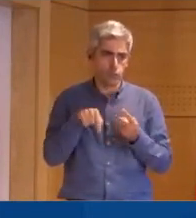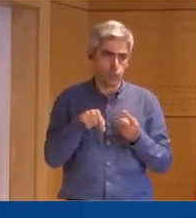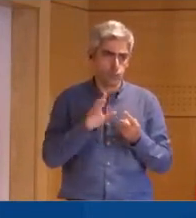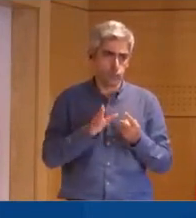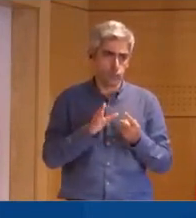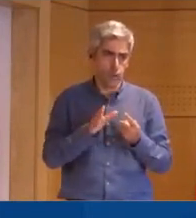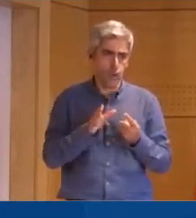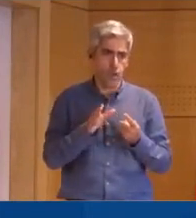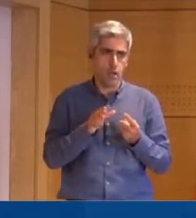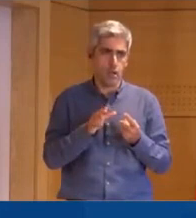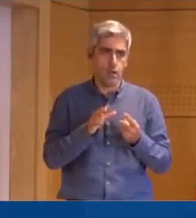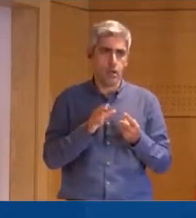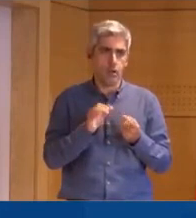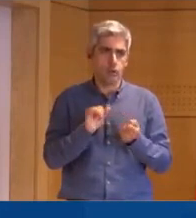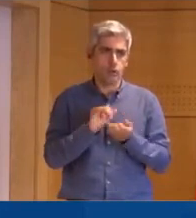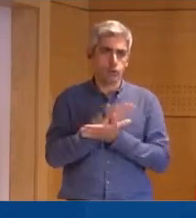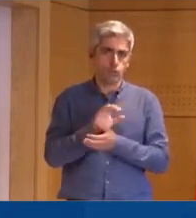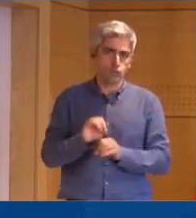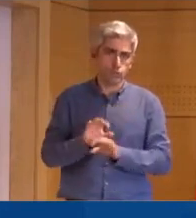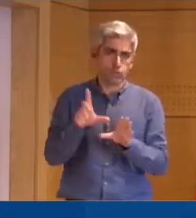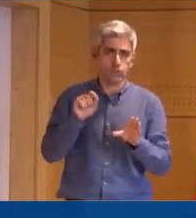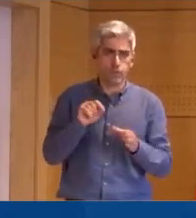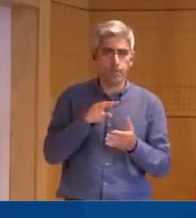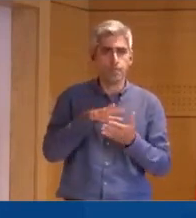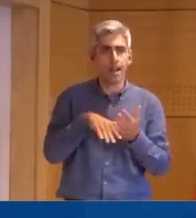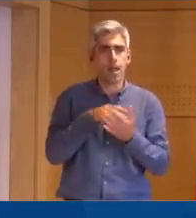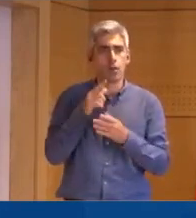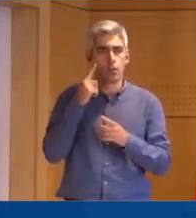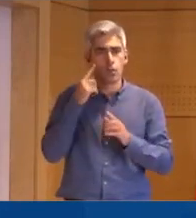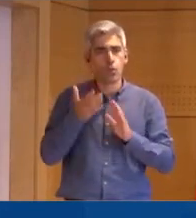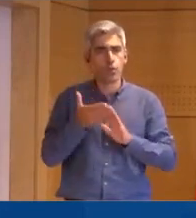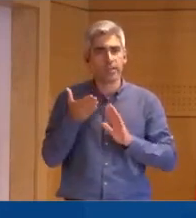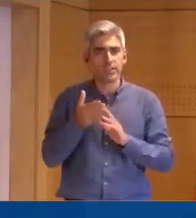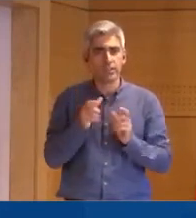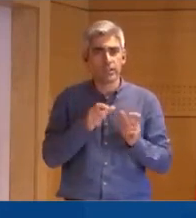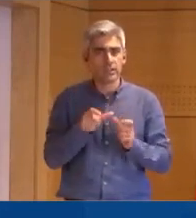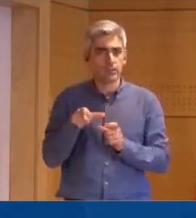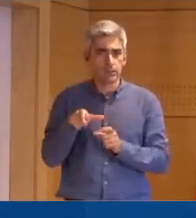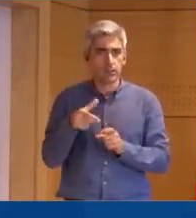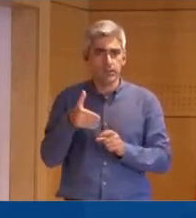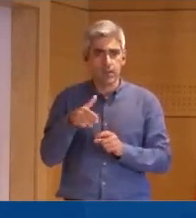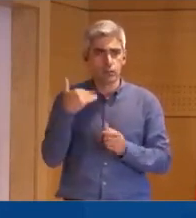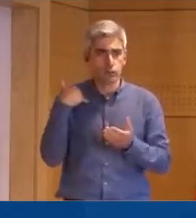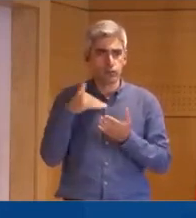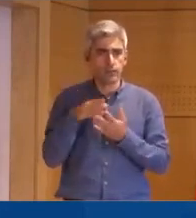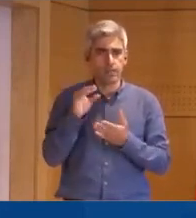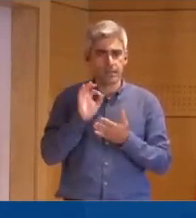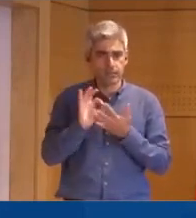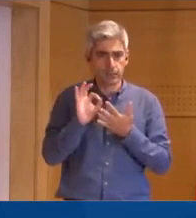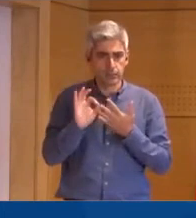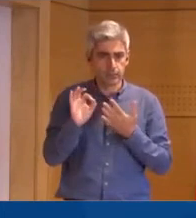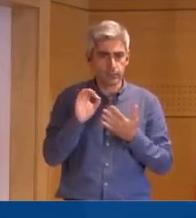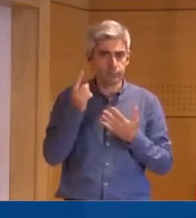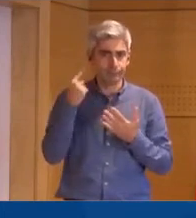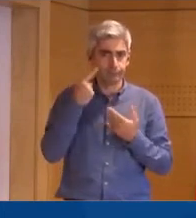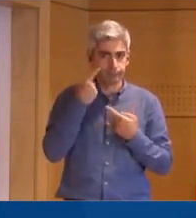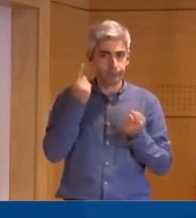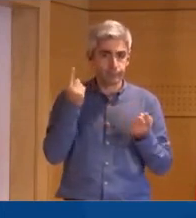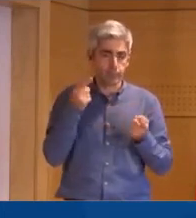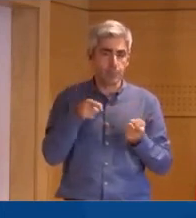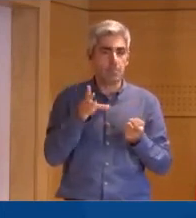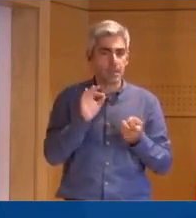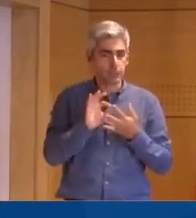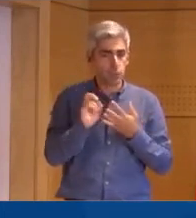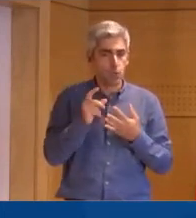foram hoje noticiadas, mas sobre o plano de contingência que foi anunciado na segunda-feira, se já há mais detalhes sobre esse mesmo plano.